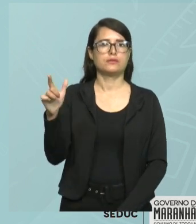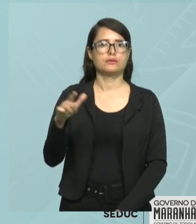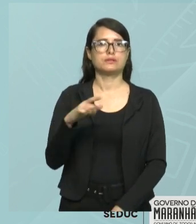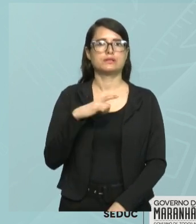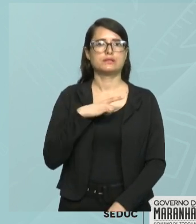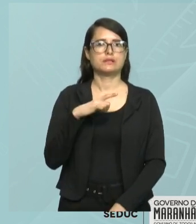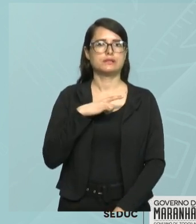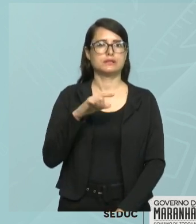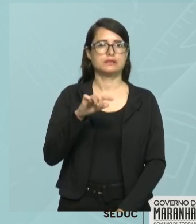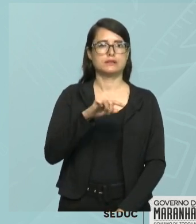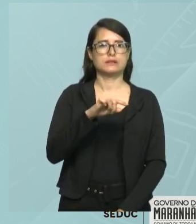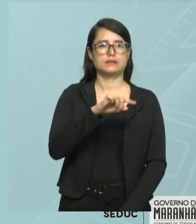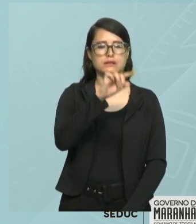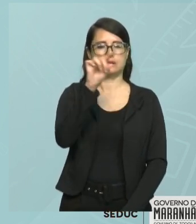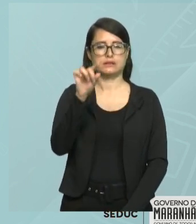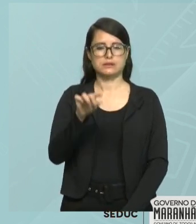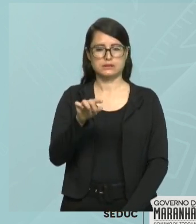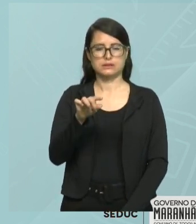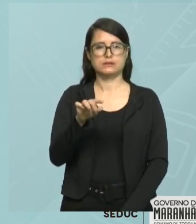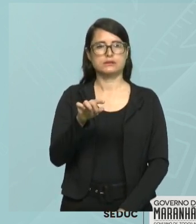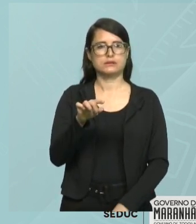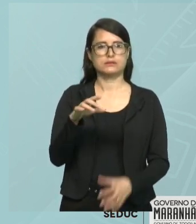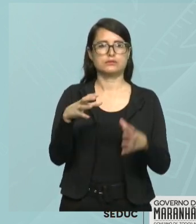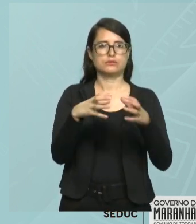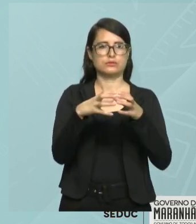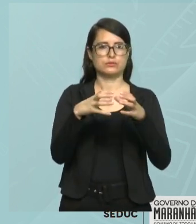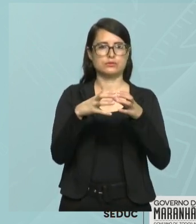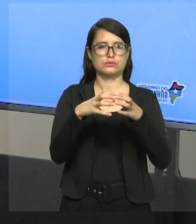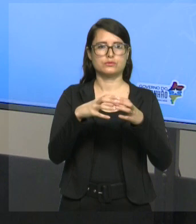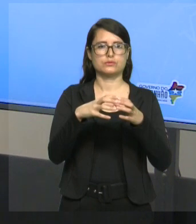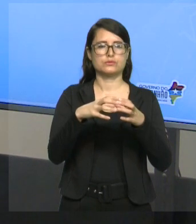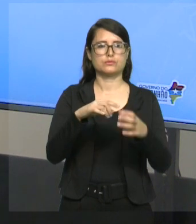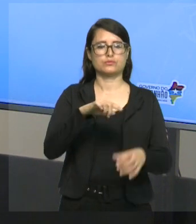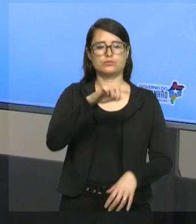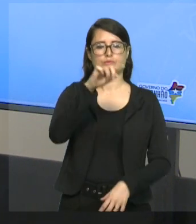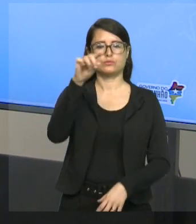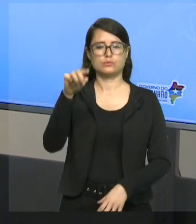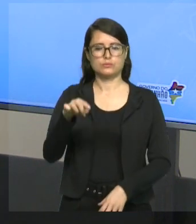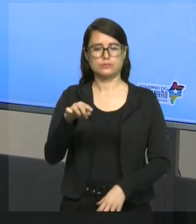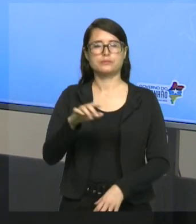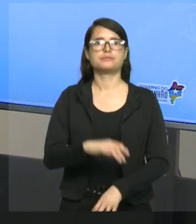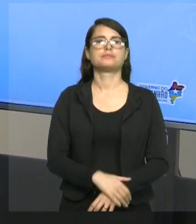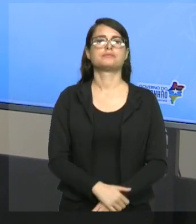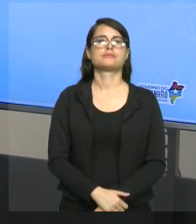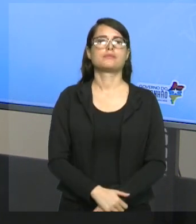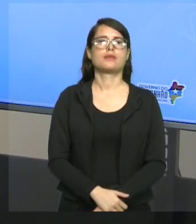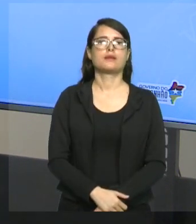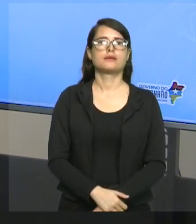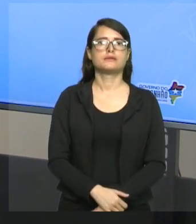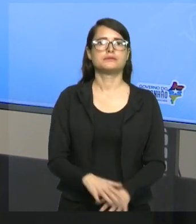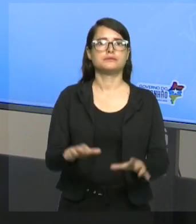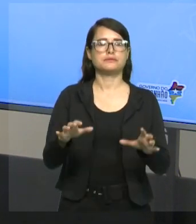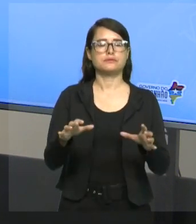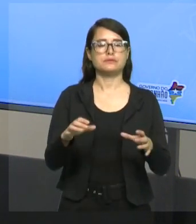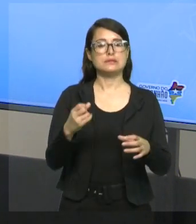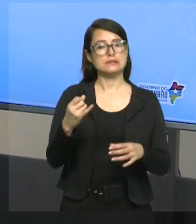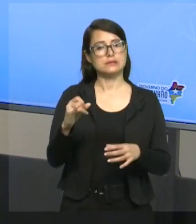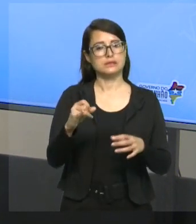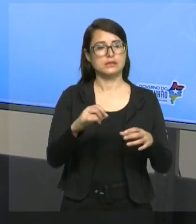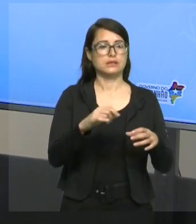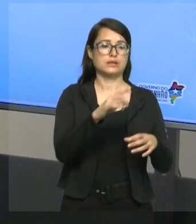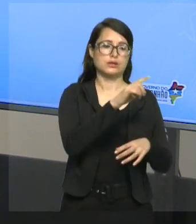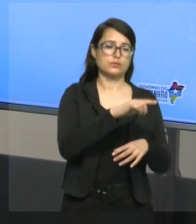representado pelo U, só que de cabeça para baixo, vai ser o quê? Se a união soma tudo,